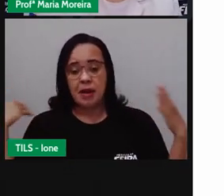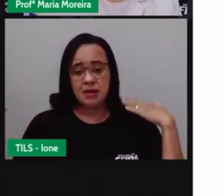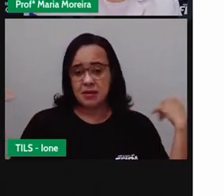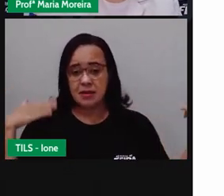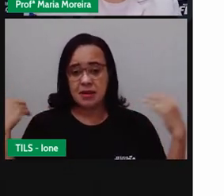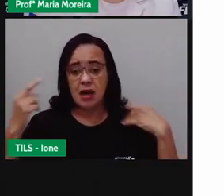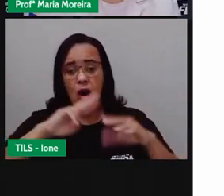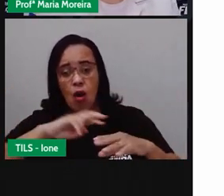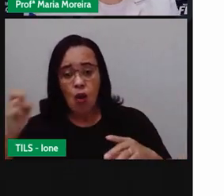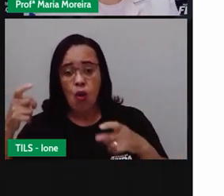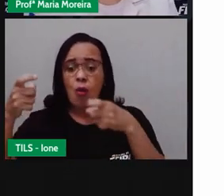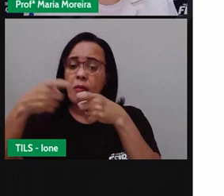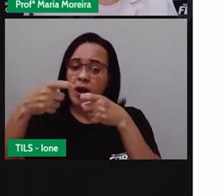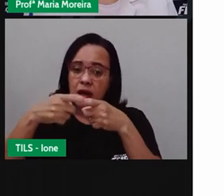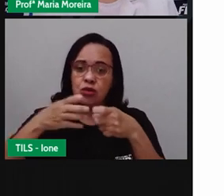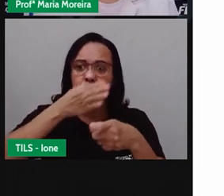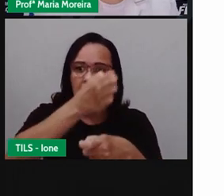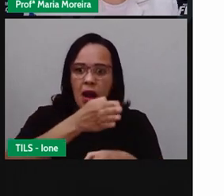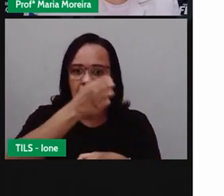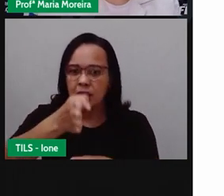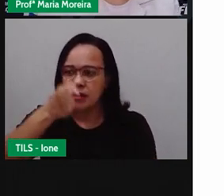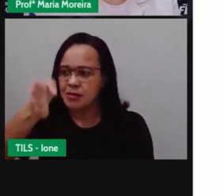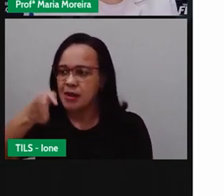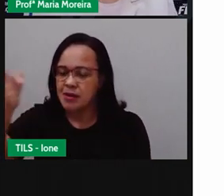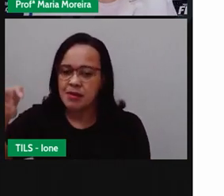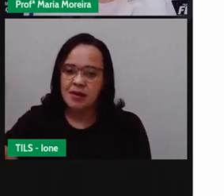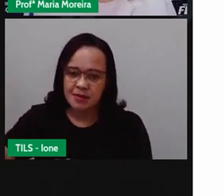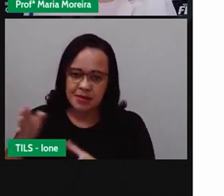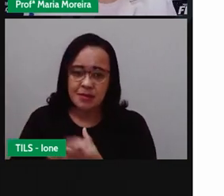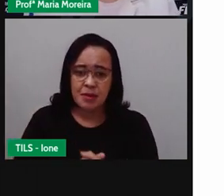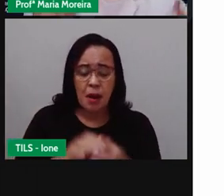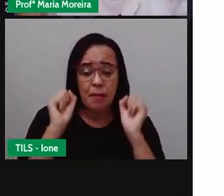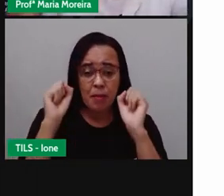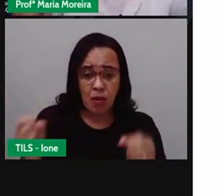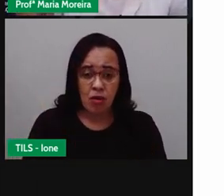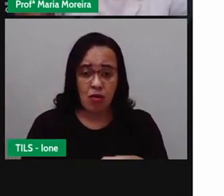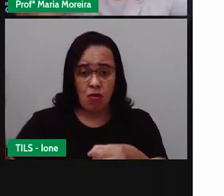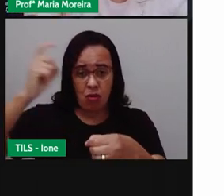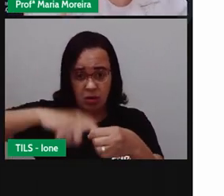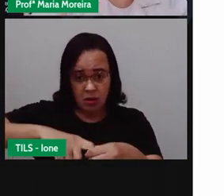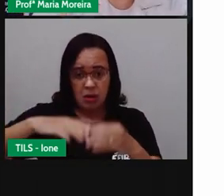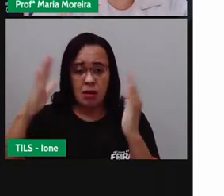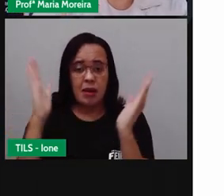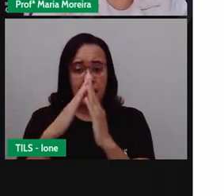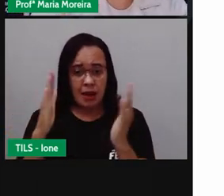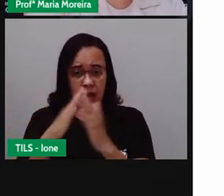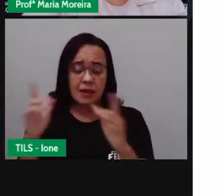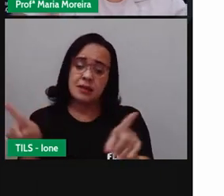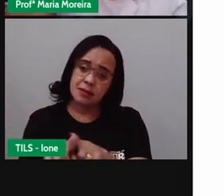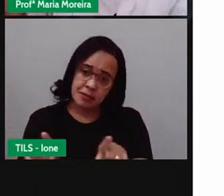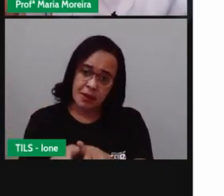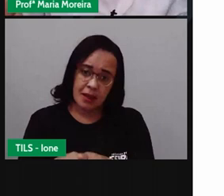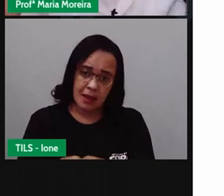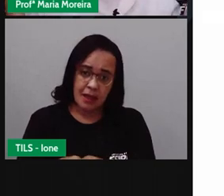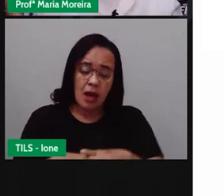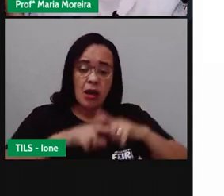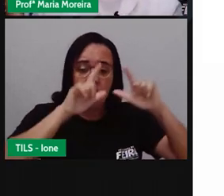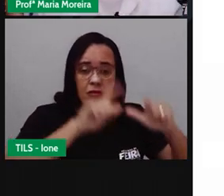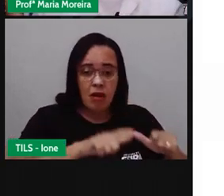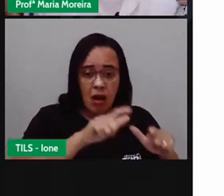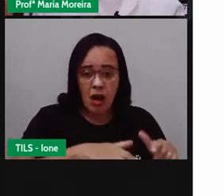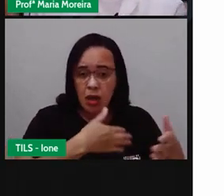desses locais, né? De voltar para o celular. Então, você vai para um determinado local e você o quê?